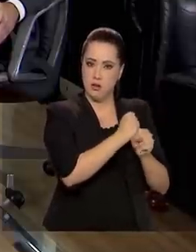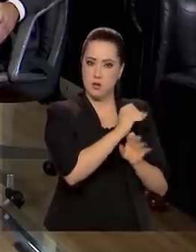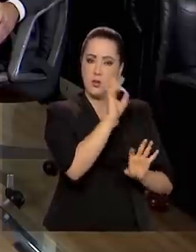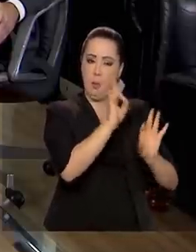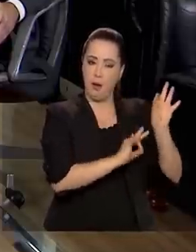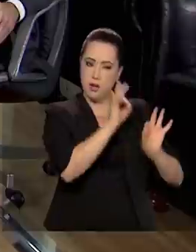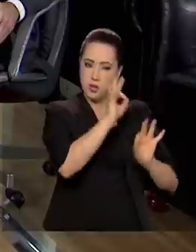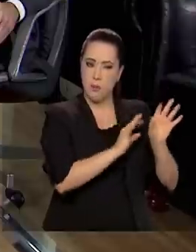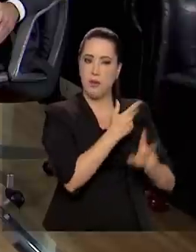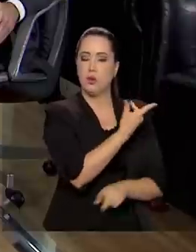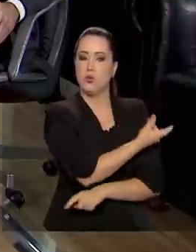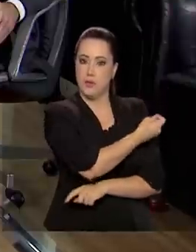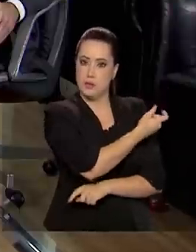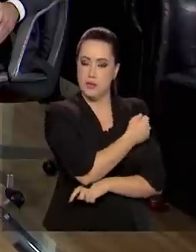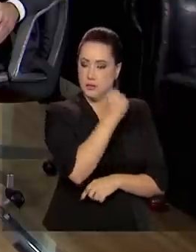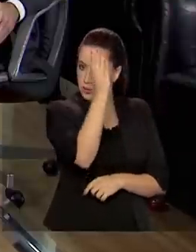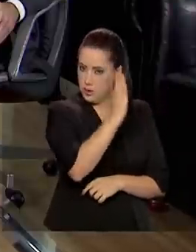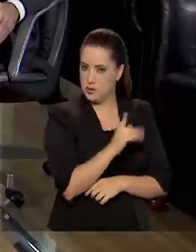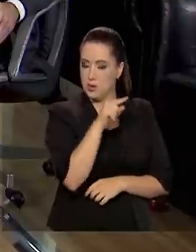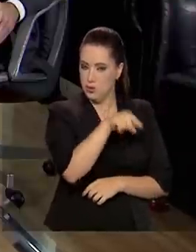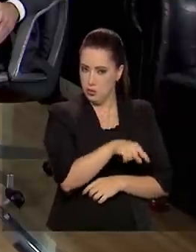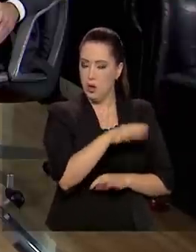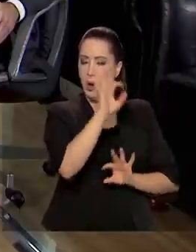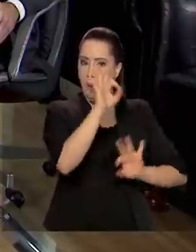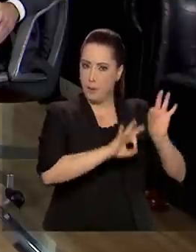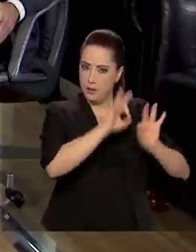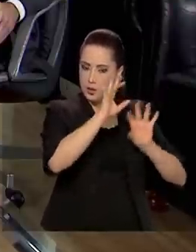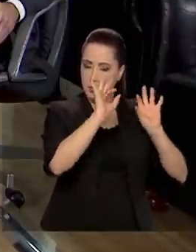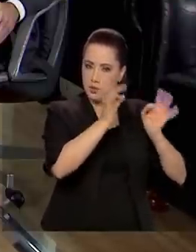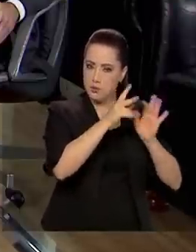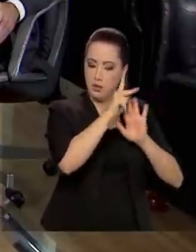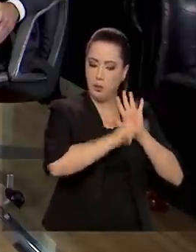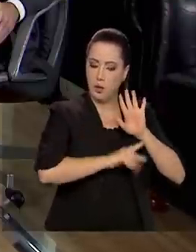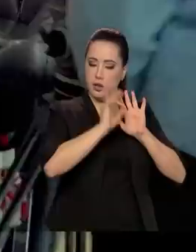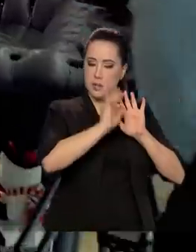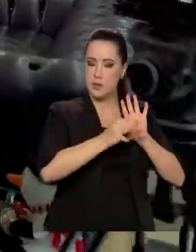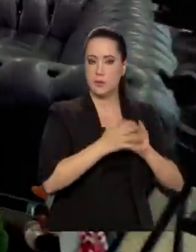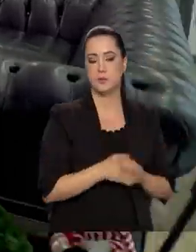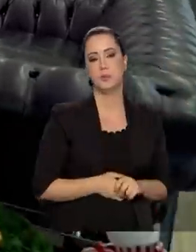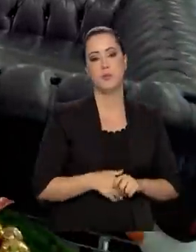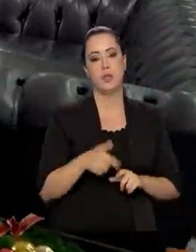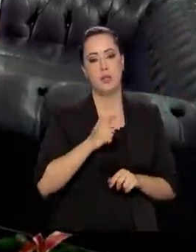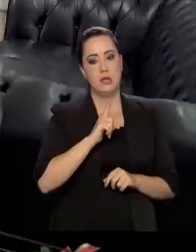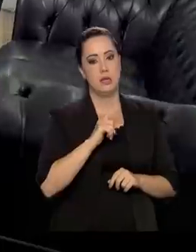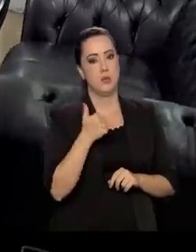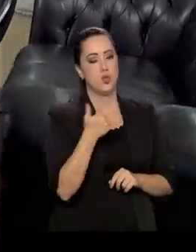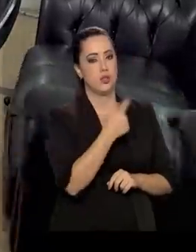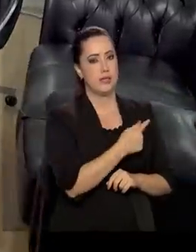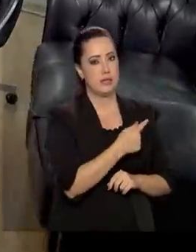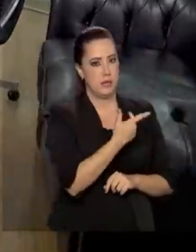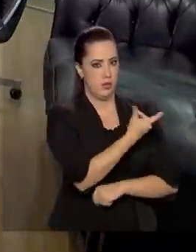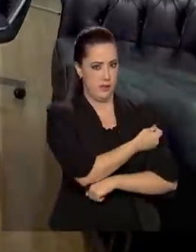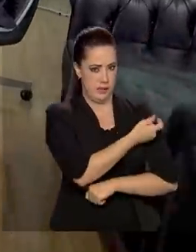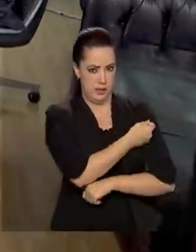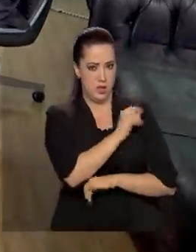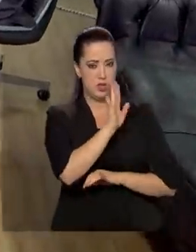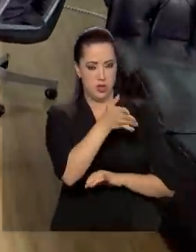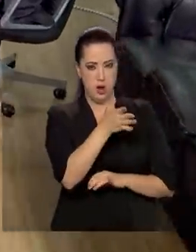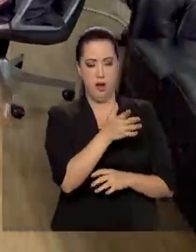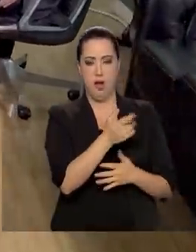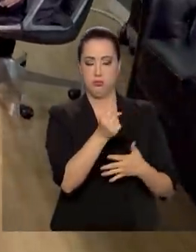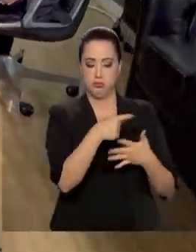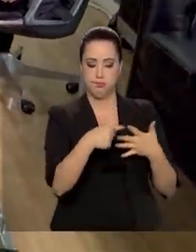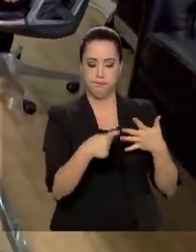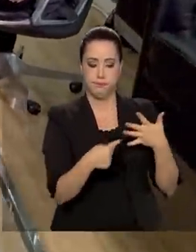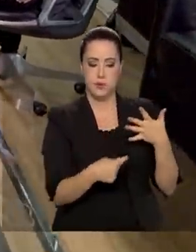ele já é um programa estruturado. Então são 17 vacinas, 16 vacinas já, tipos de